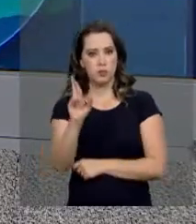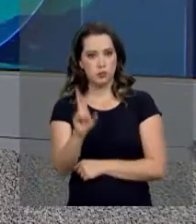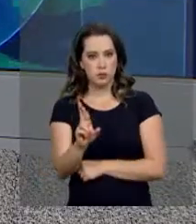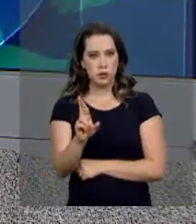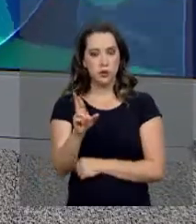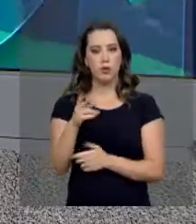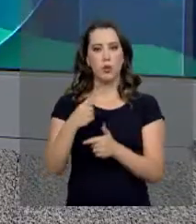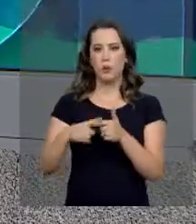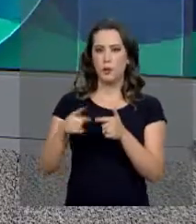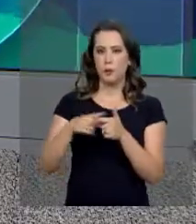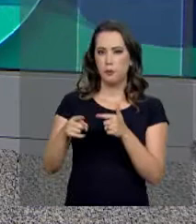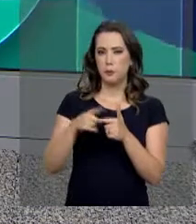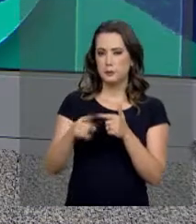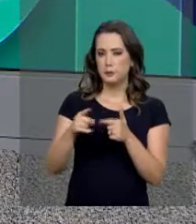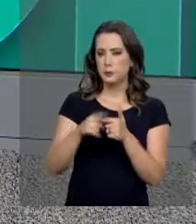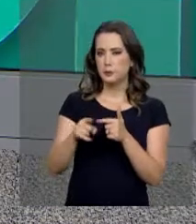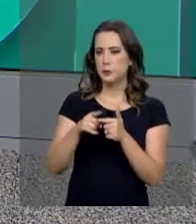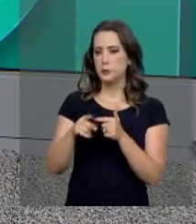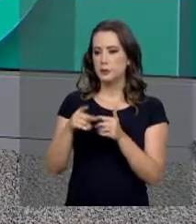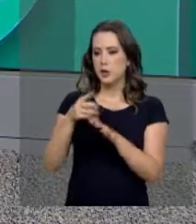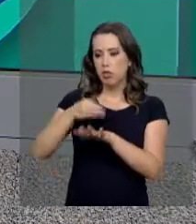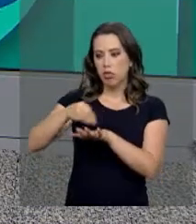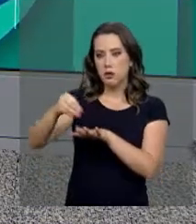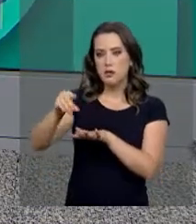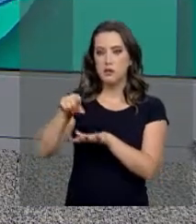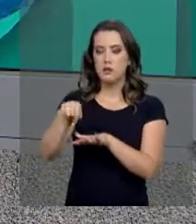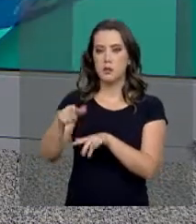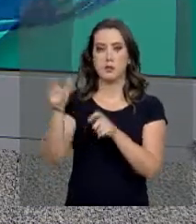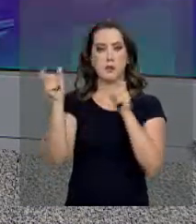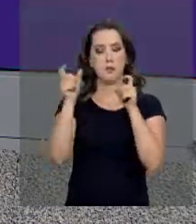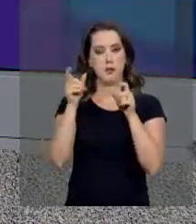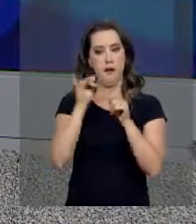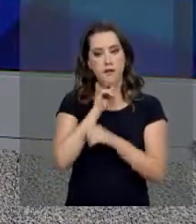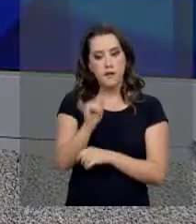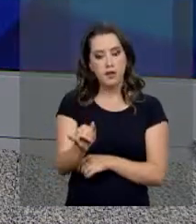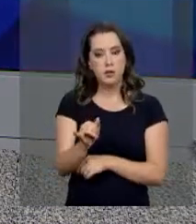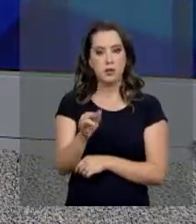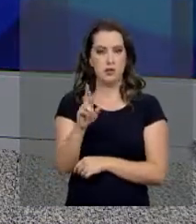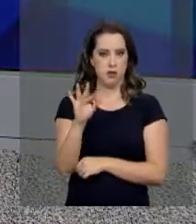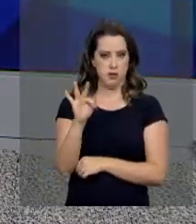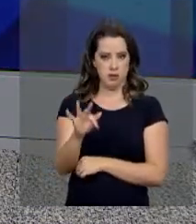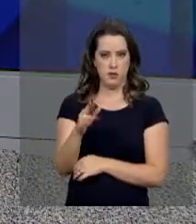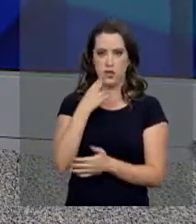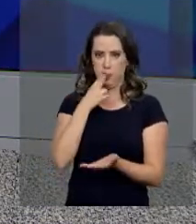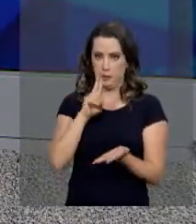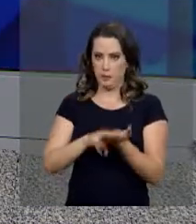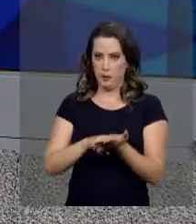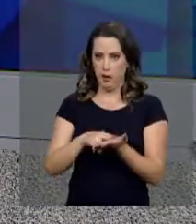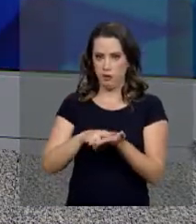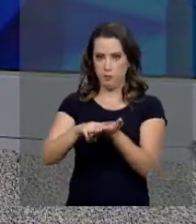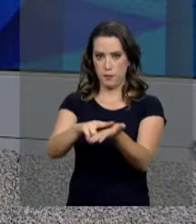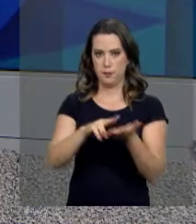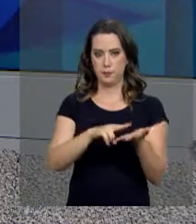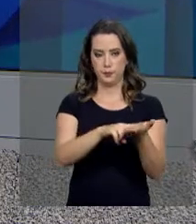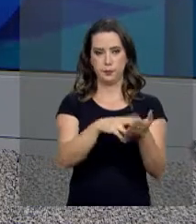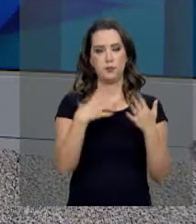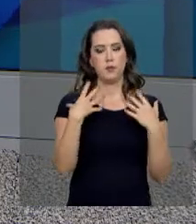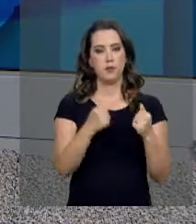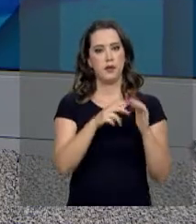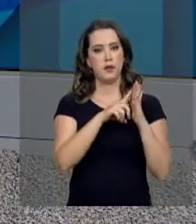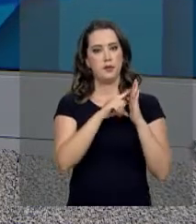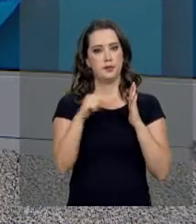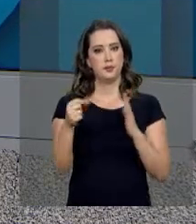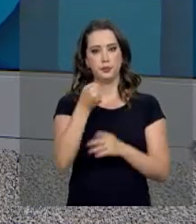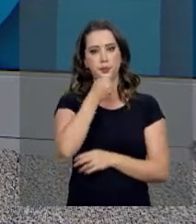de renda com indícios de inconsistência vão ser alertados pela Receita Federal por meio de cartas. Nós vamos ao Palácio do Planalto